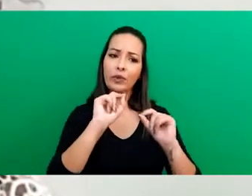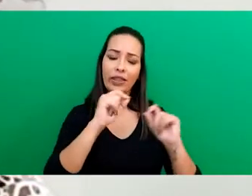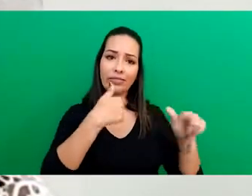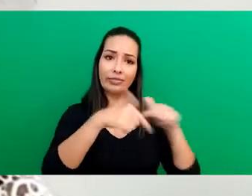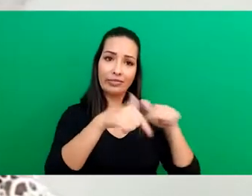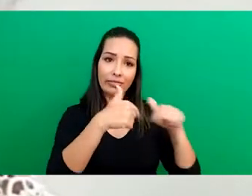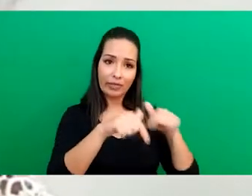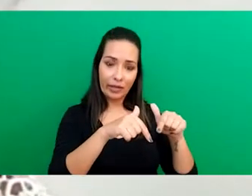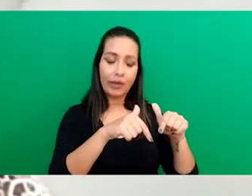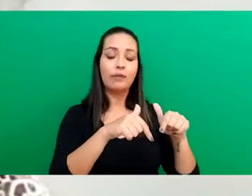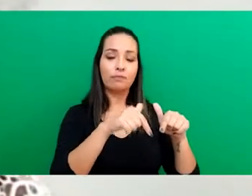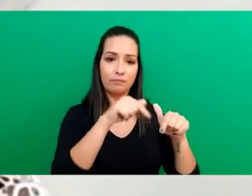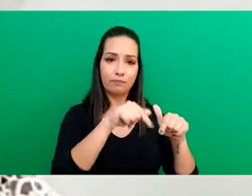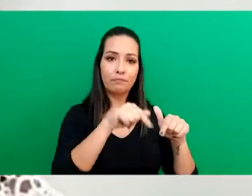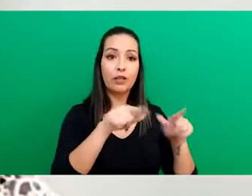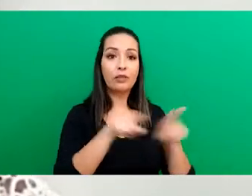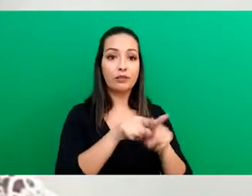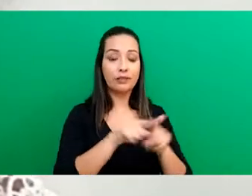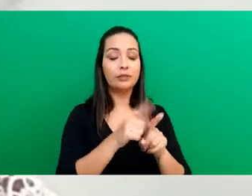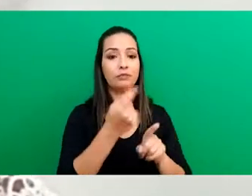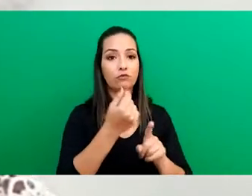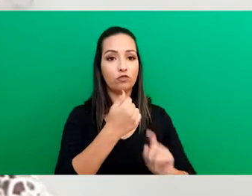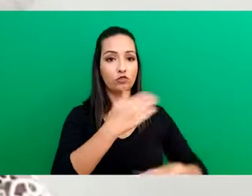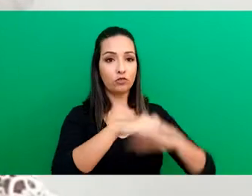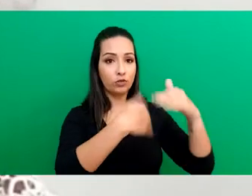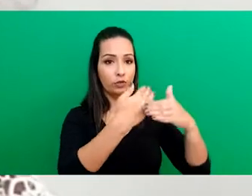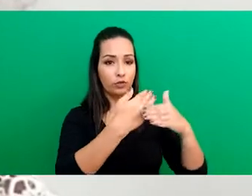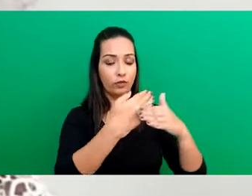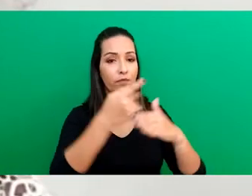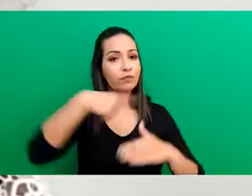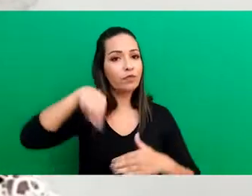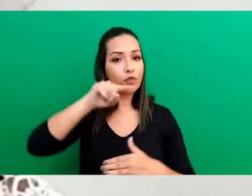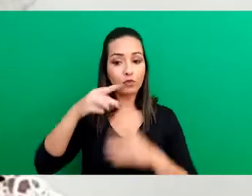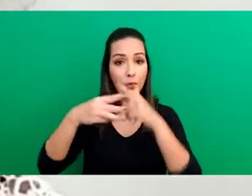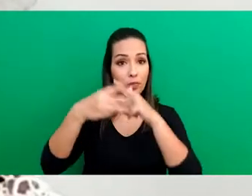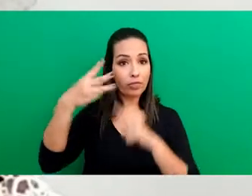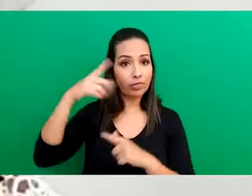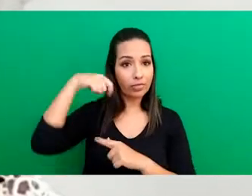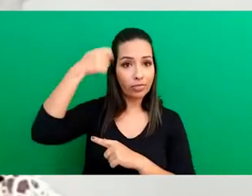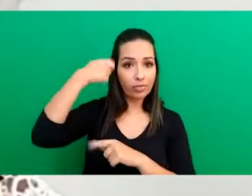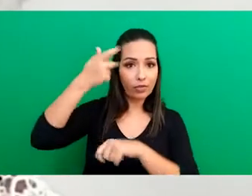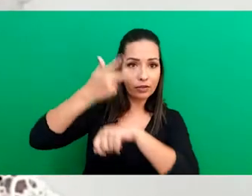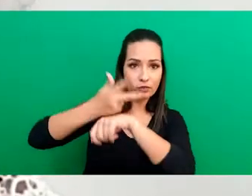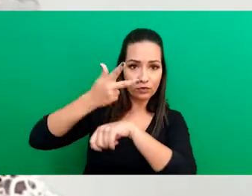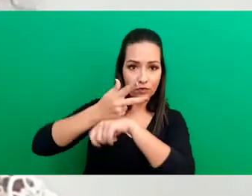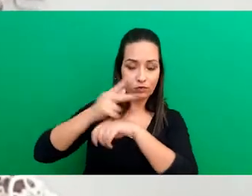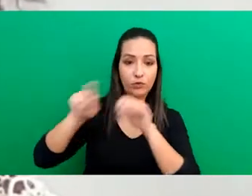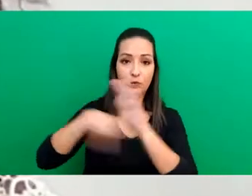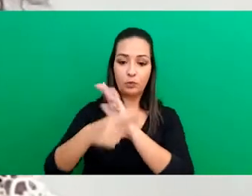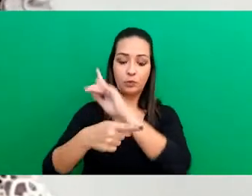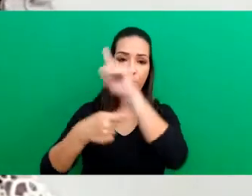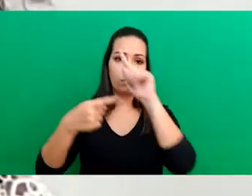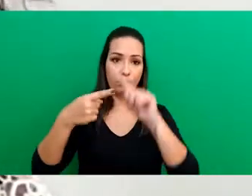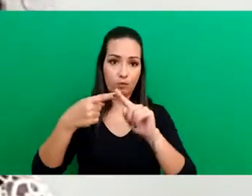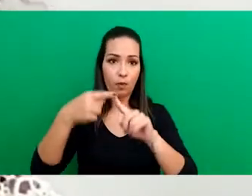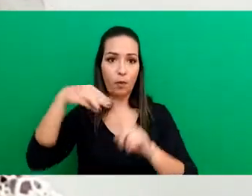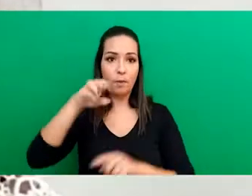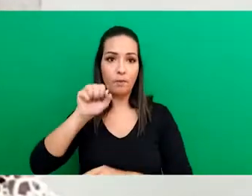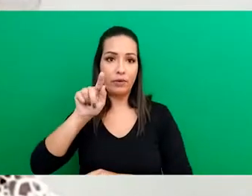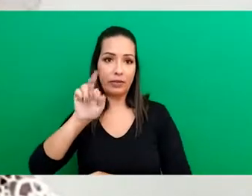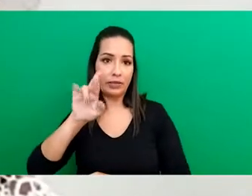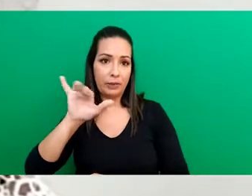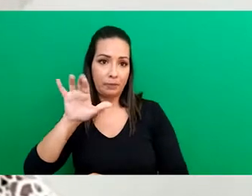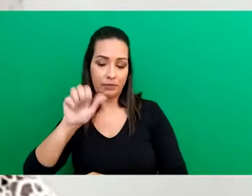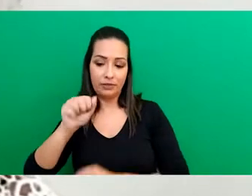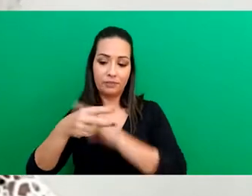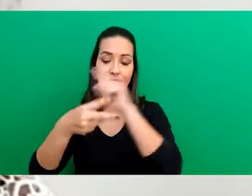trabalho e geração de renda. Convidarei vocês para assistirem três vídeos, um do Movimento das Mangabeiras, do Estado de Sergipe, o